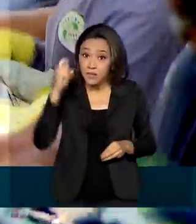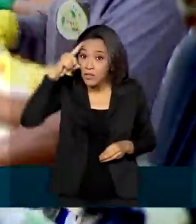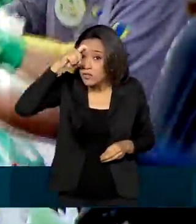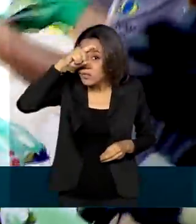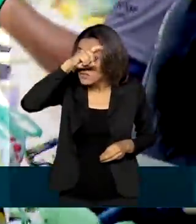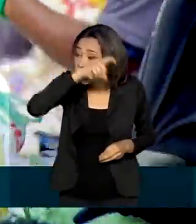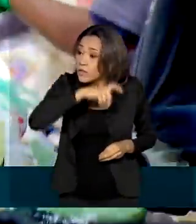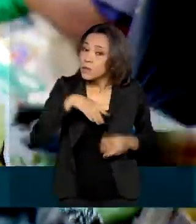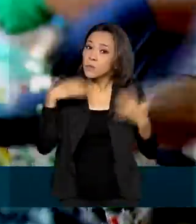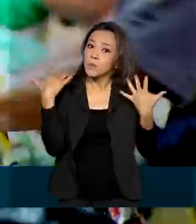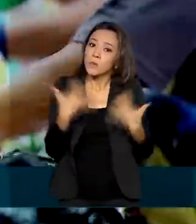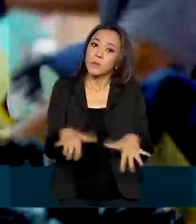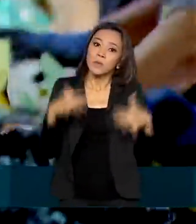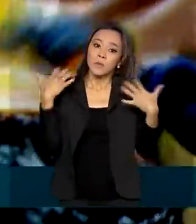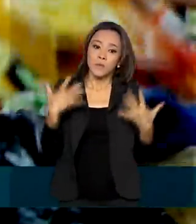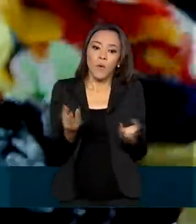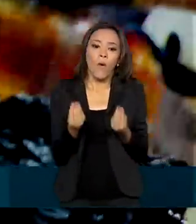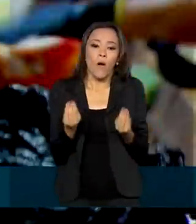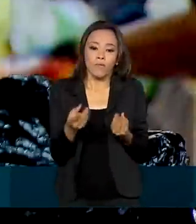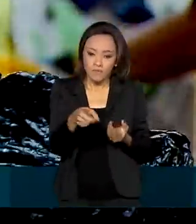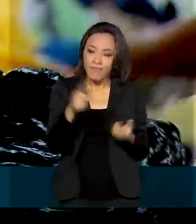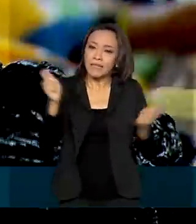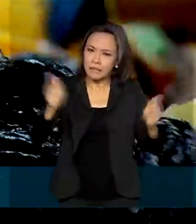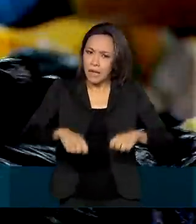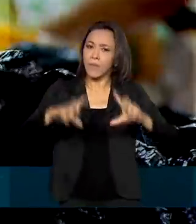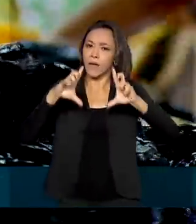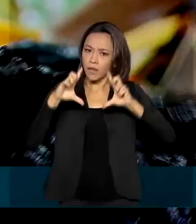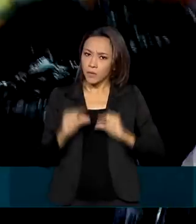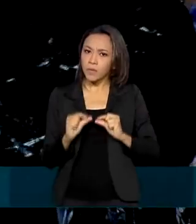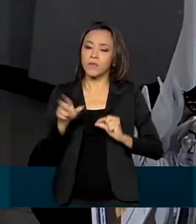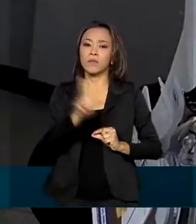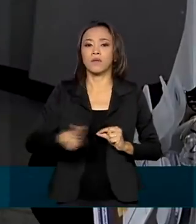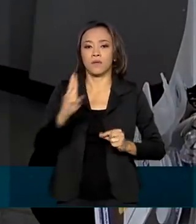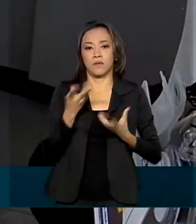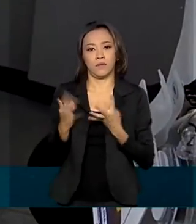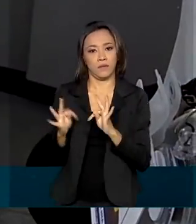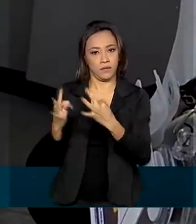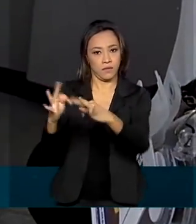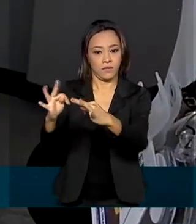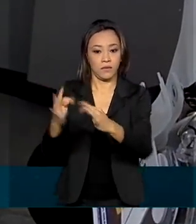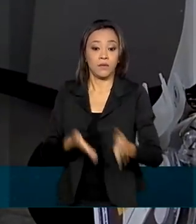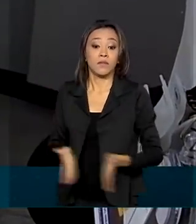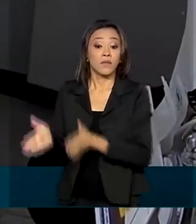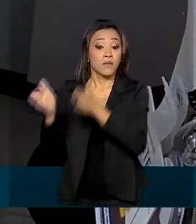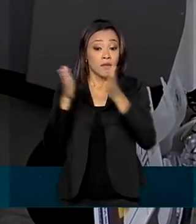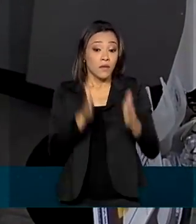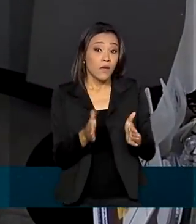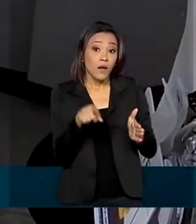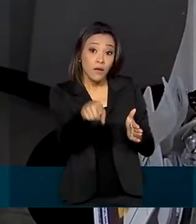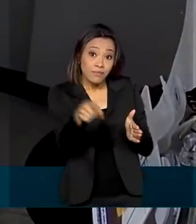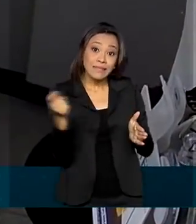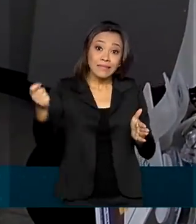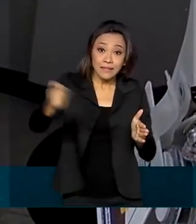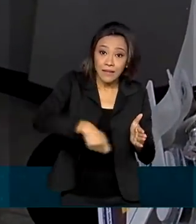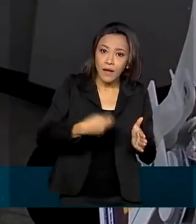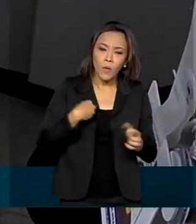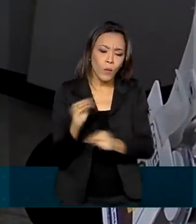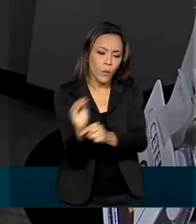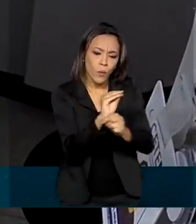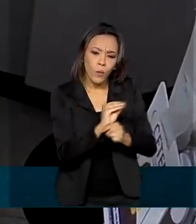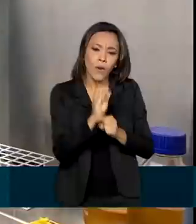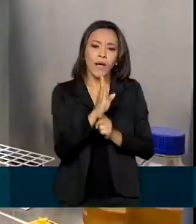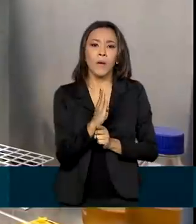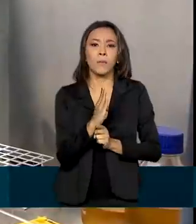dimensionar, mas que pode ser reduzido com tecnologia. Uma alternativa sustentável é o